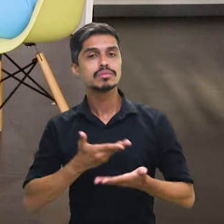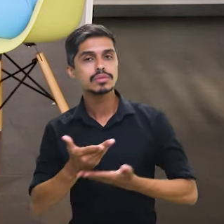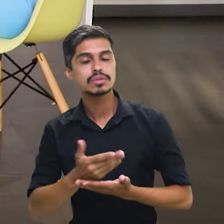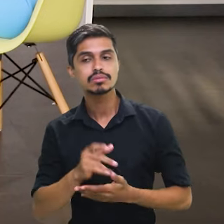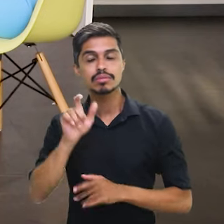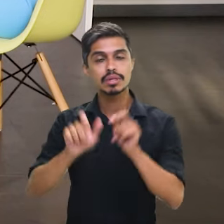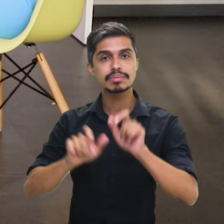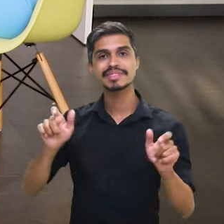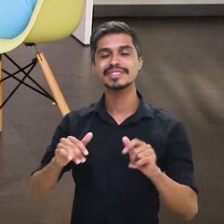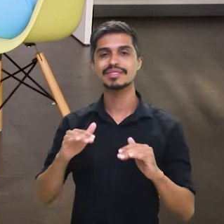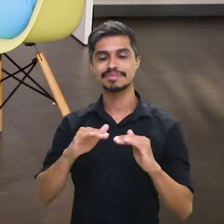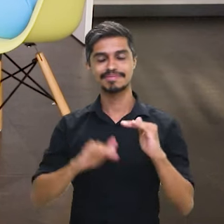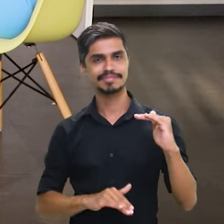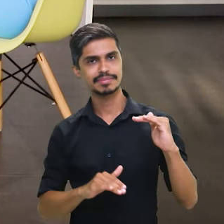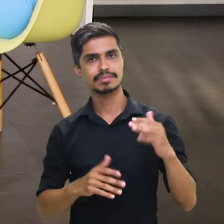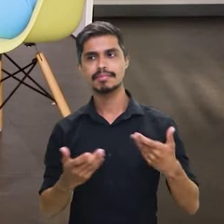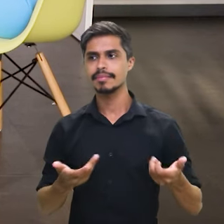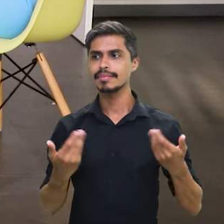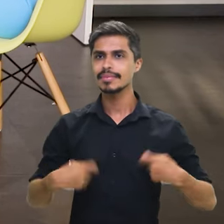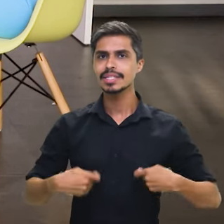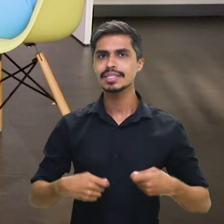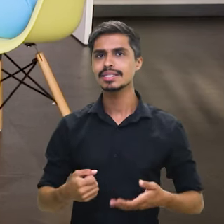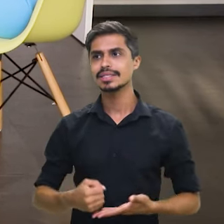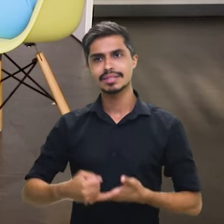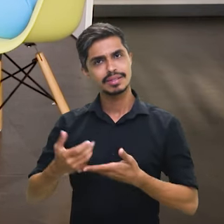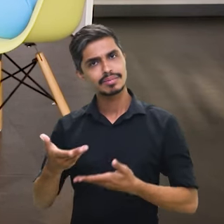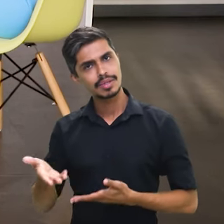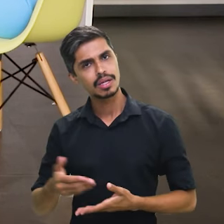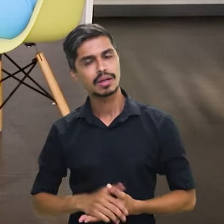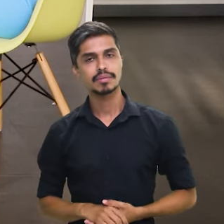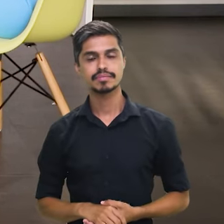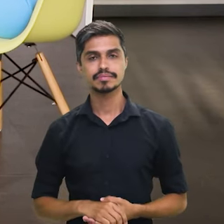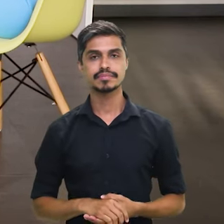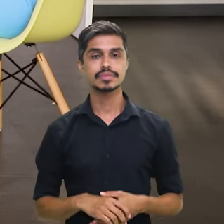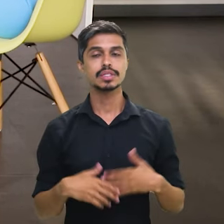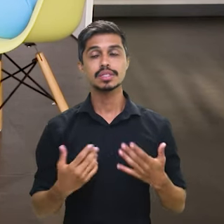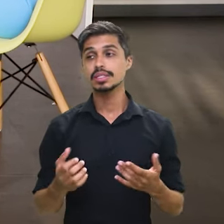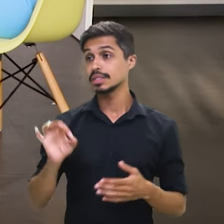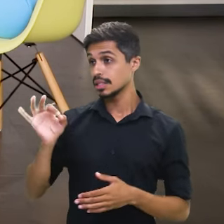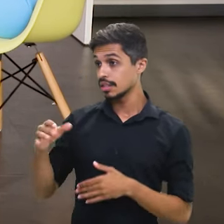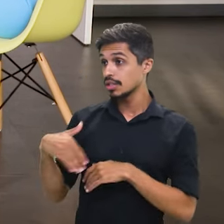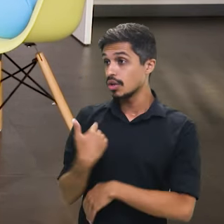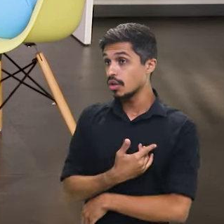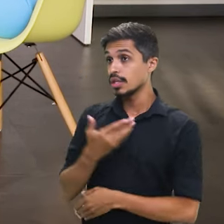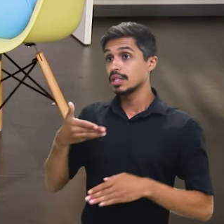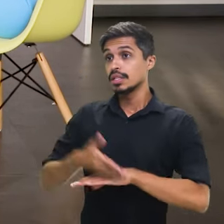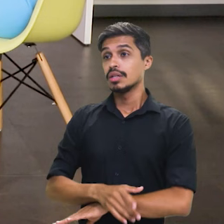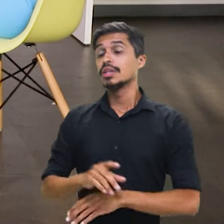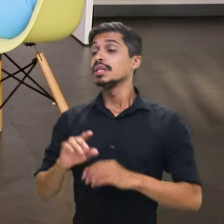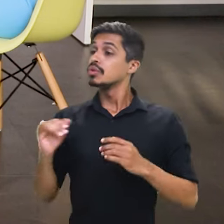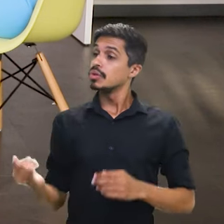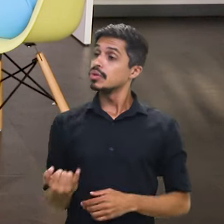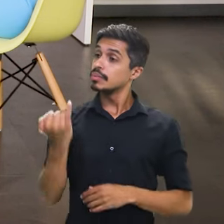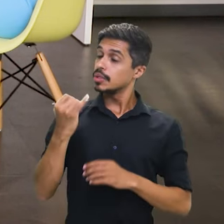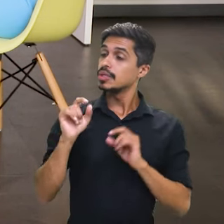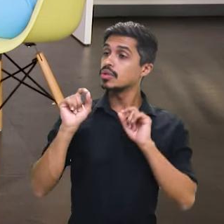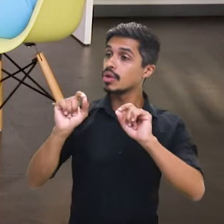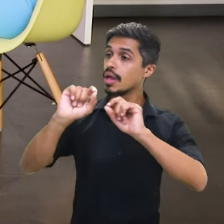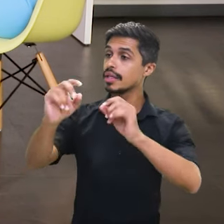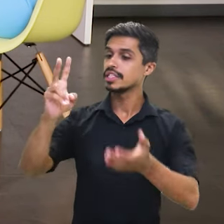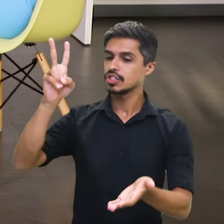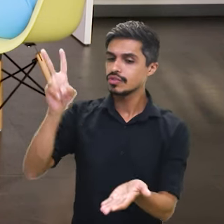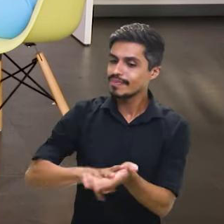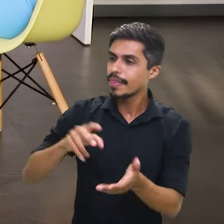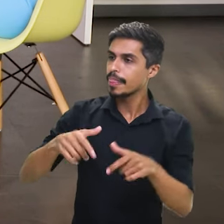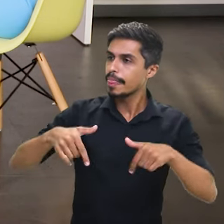cooperação com aqueles que não são os privilegiados da sociedade brasileira. Certo. E aí a gente entra, então, talvez, na importância de